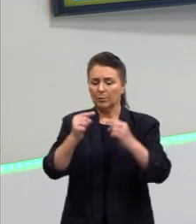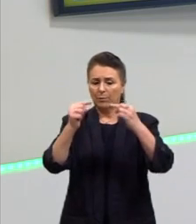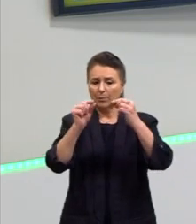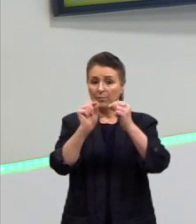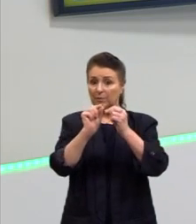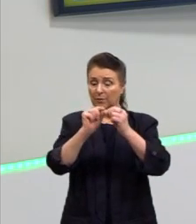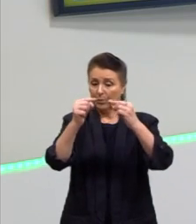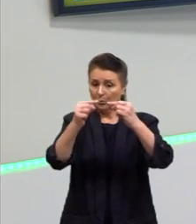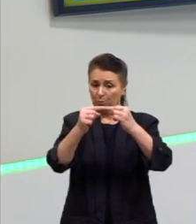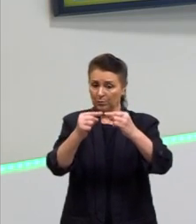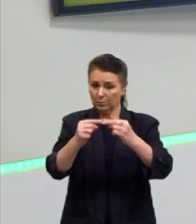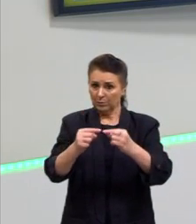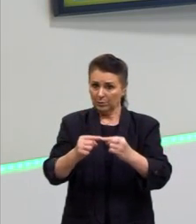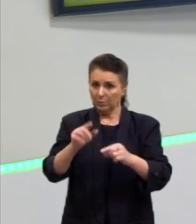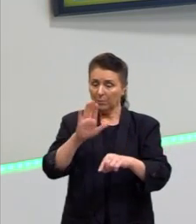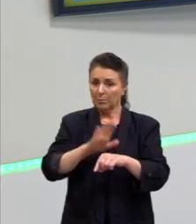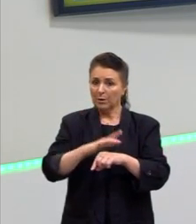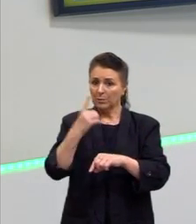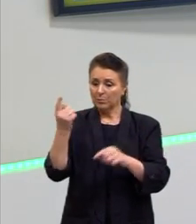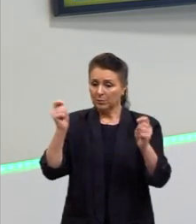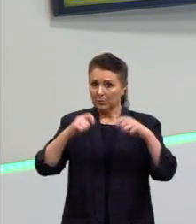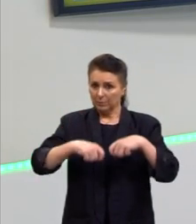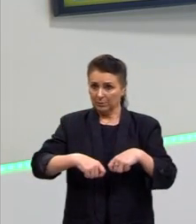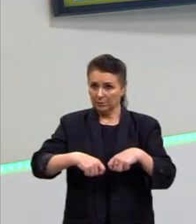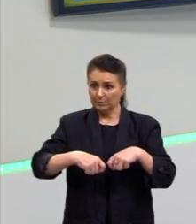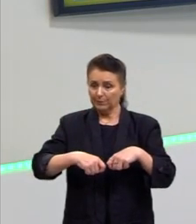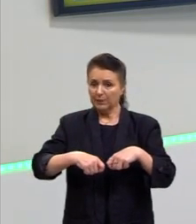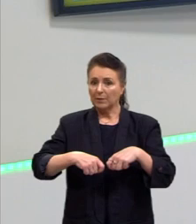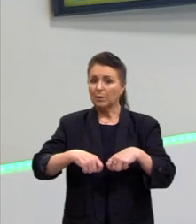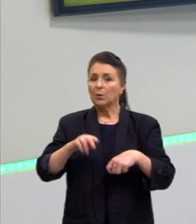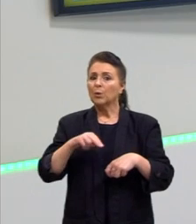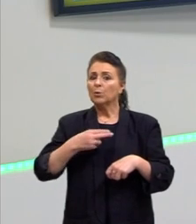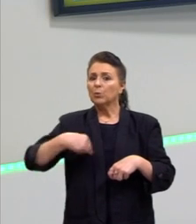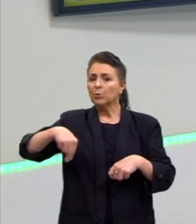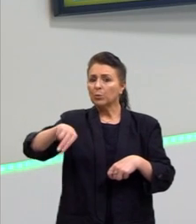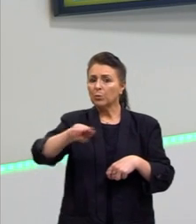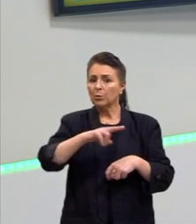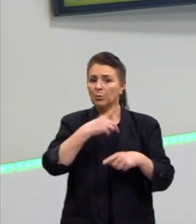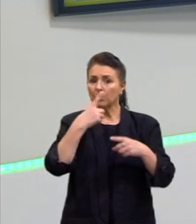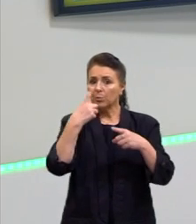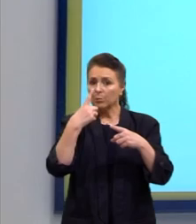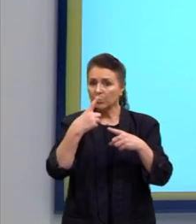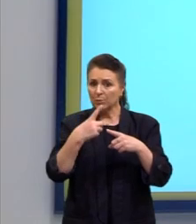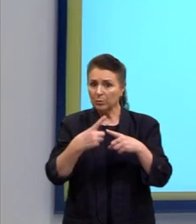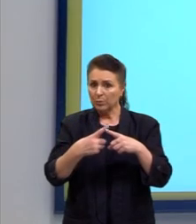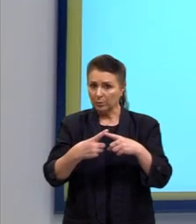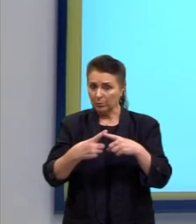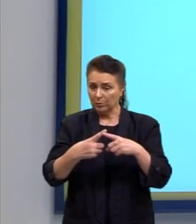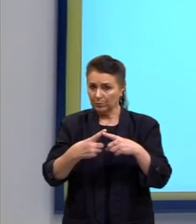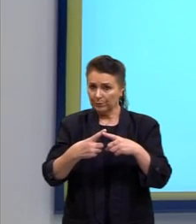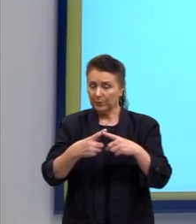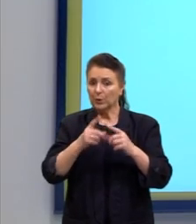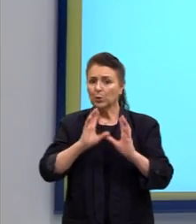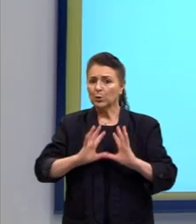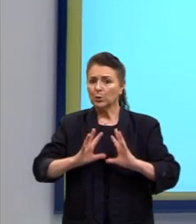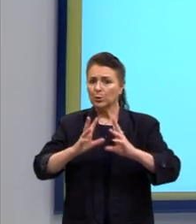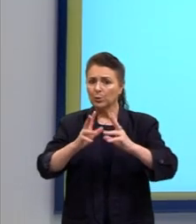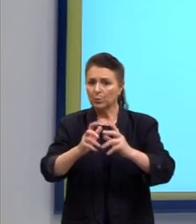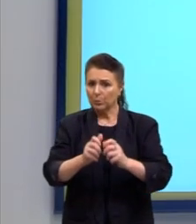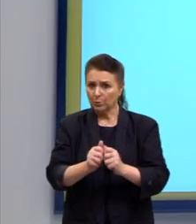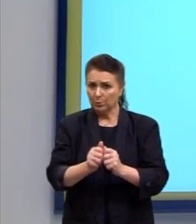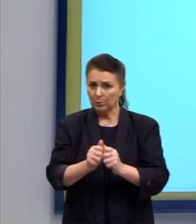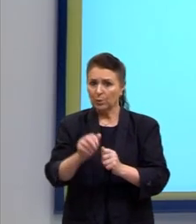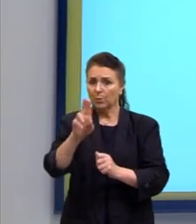entre mais de uma possibilidade, nós multiplicamos todas elas através do